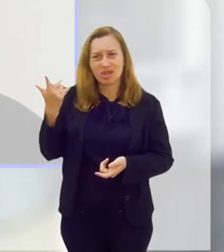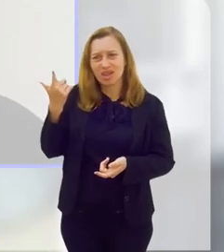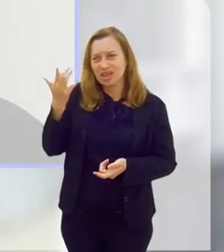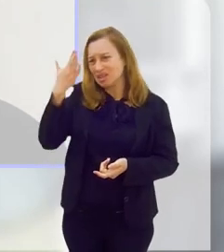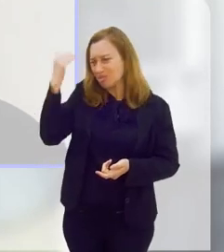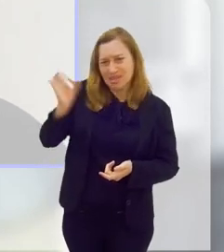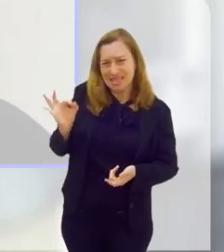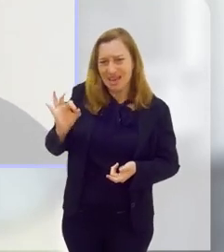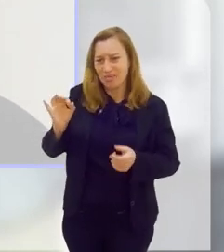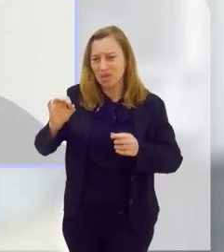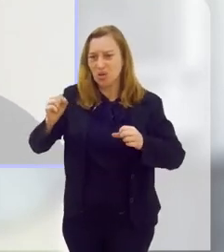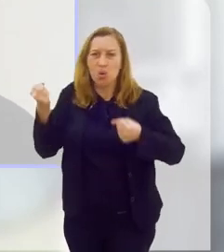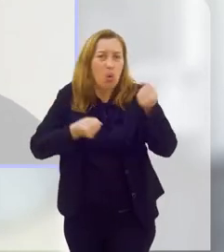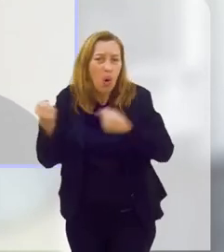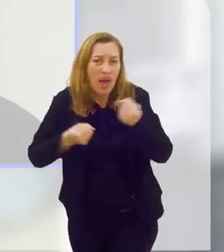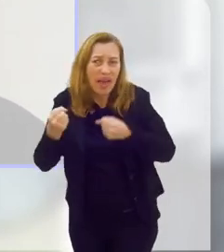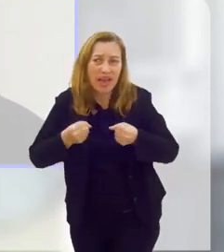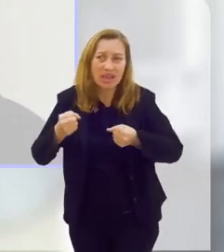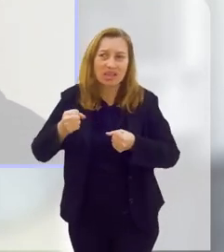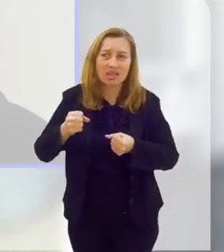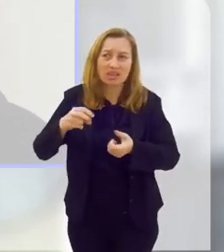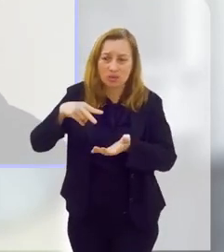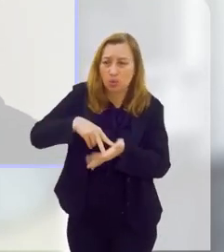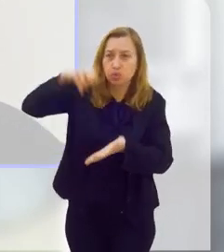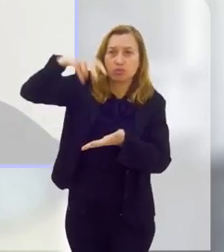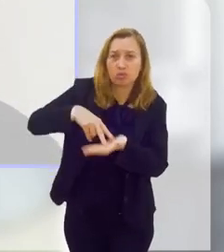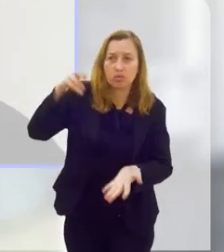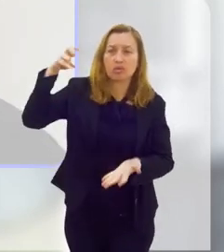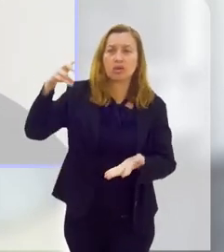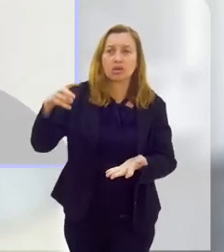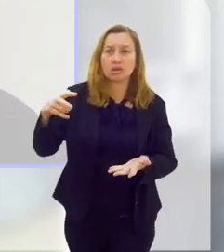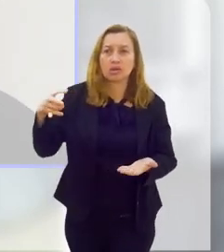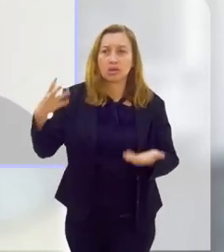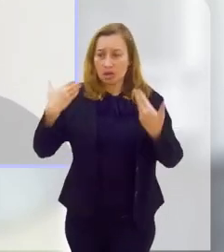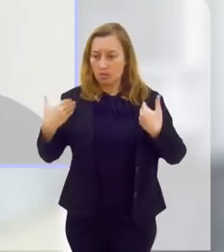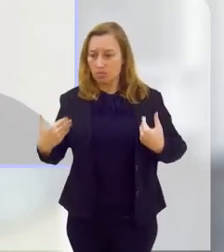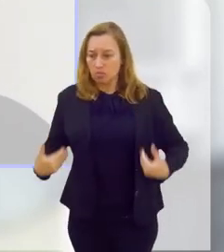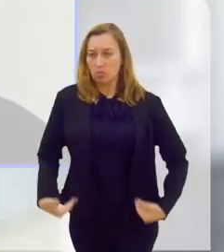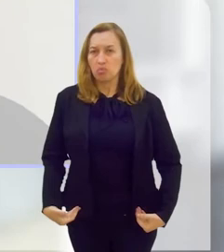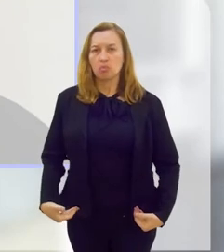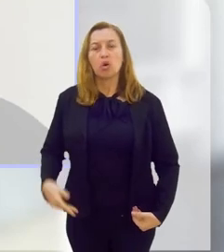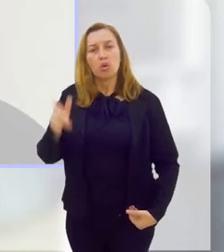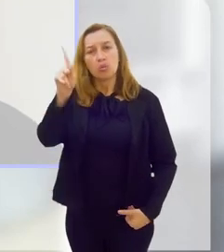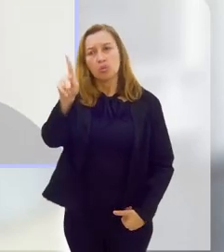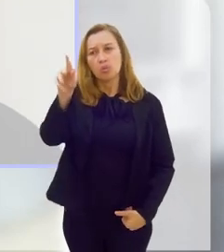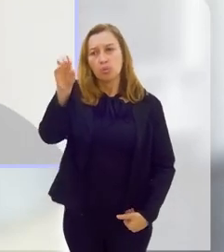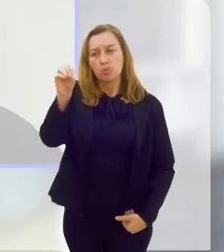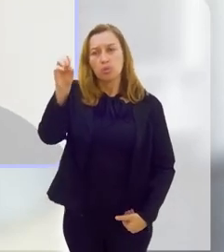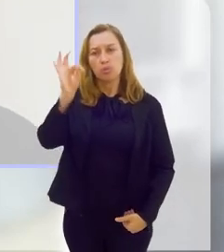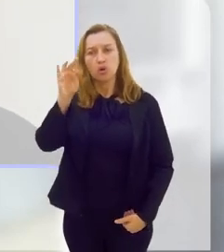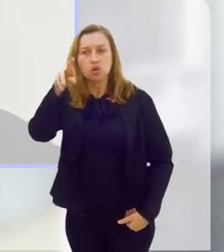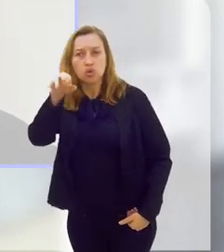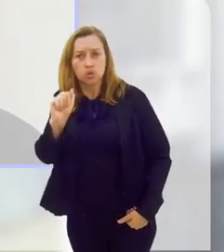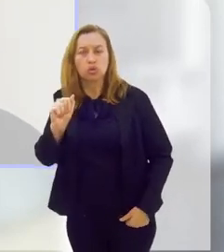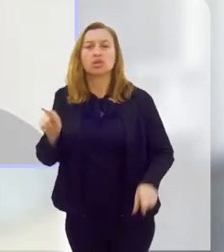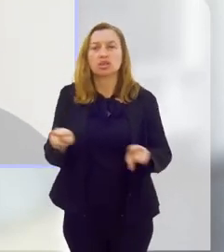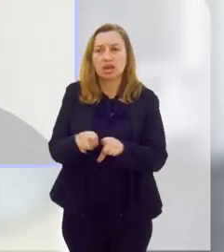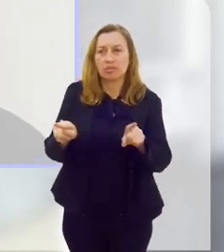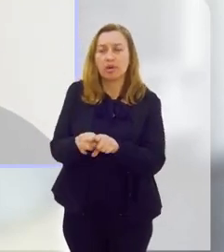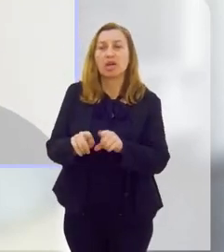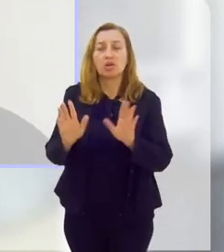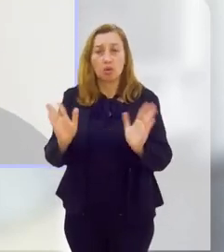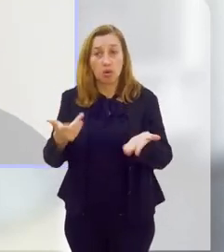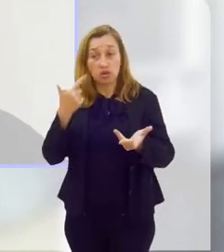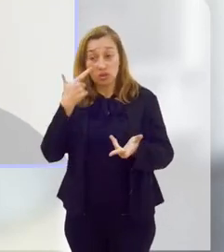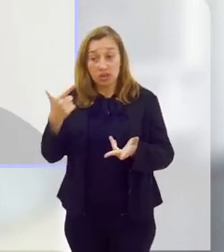correr, se você não sabe saltar, sabe? A postura também conta muito. Hoje,